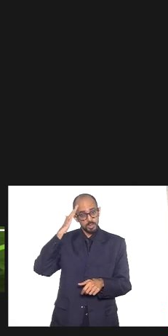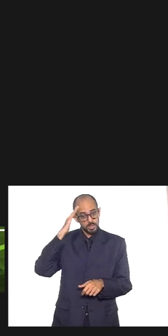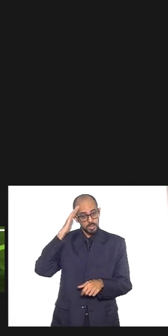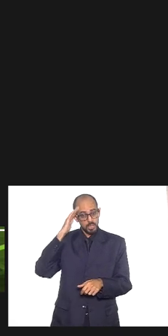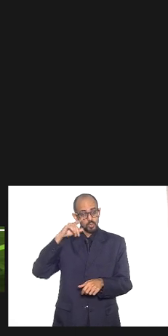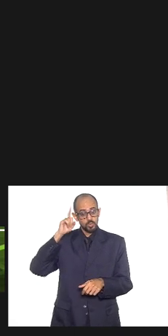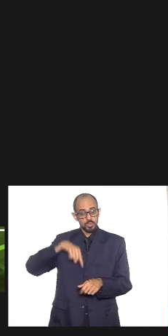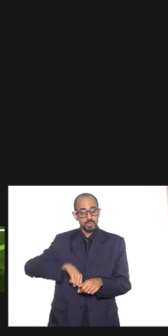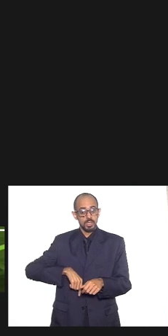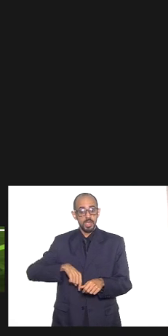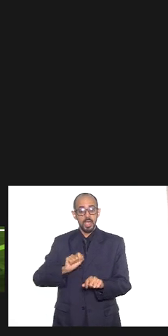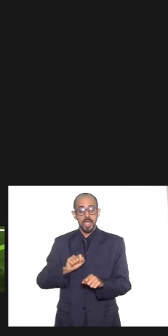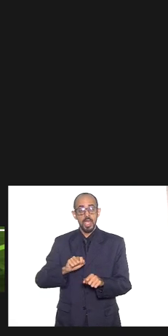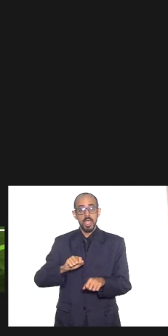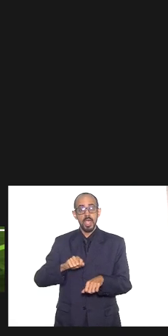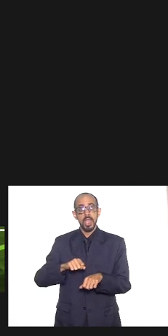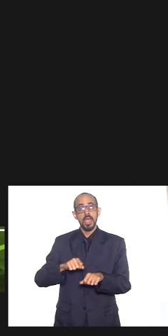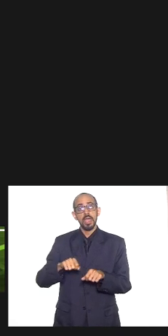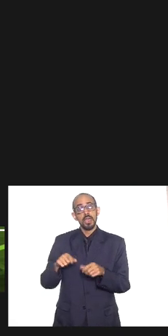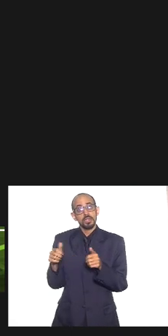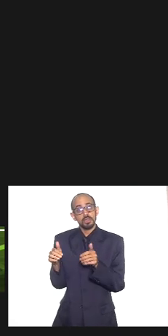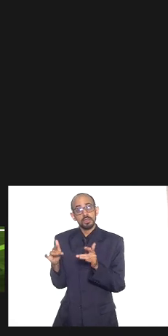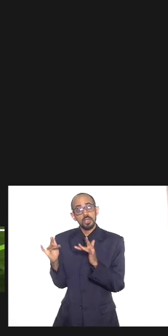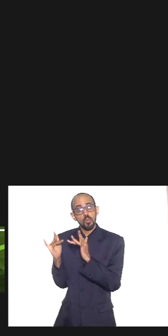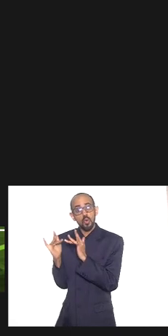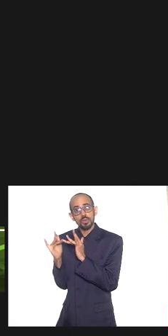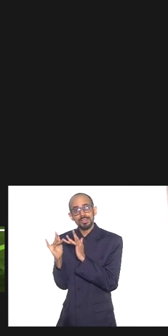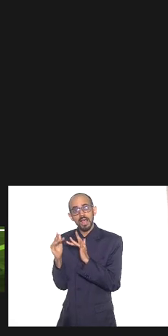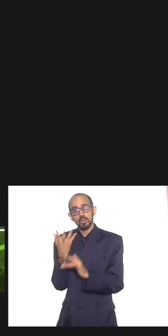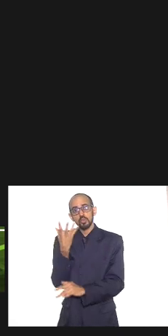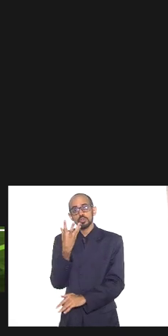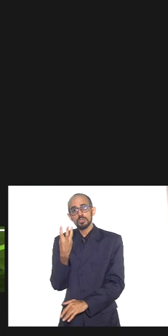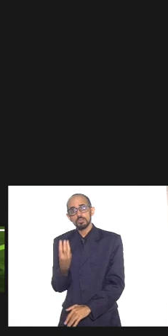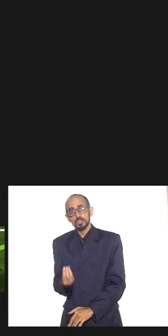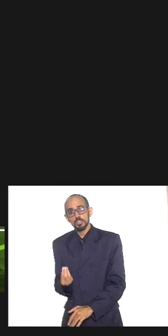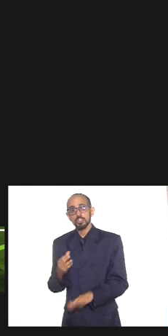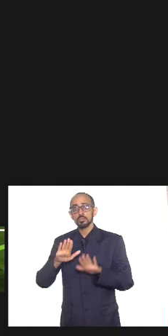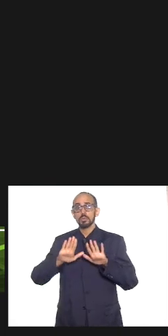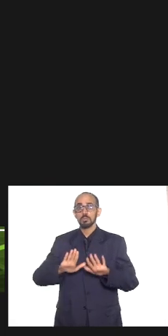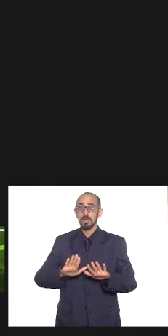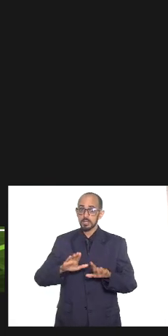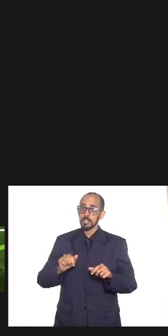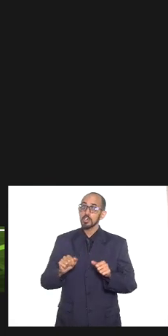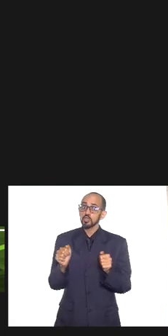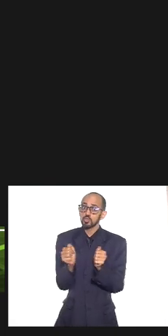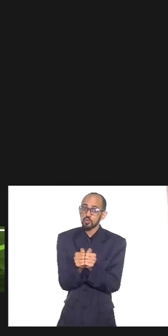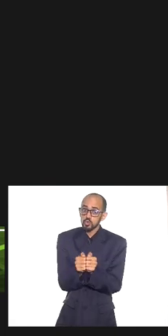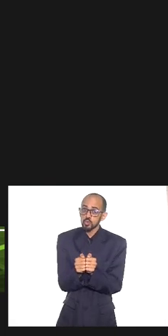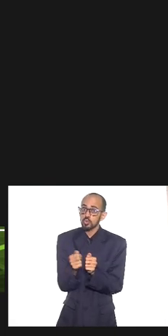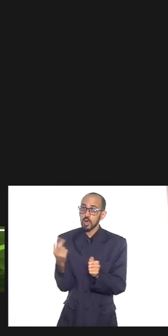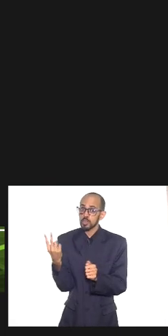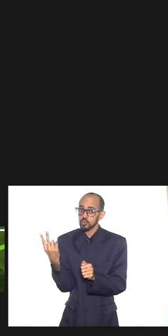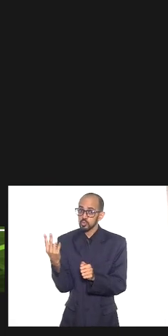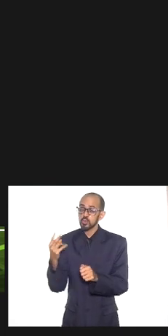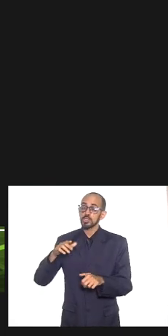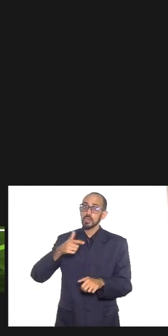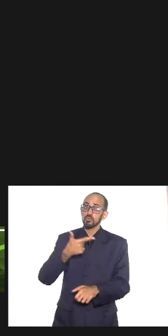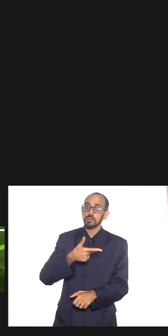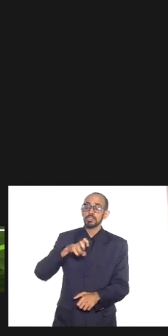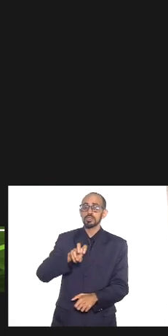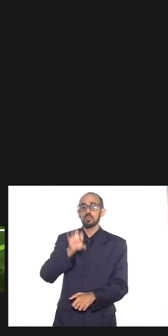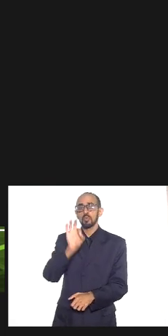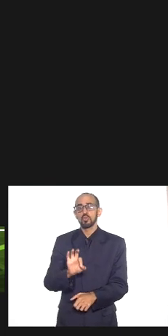doutrinário dela provém até do cardecismo mas incluindo a umbanda nessa estatística nós temos em torno de 25% da demanda